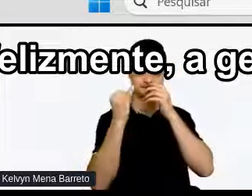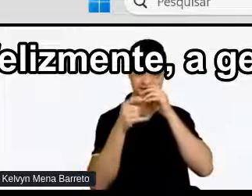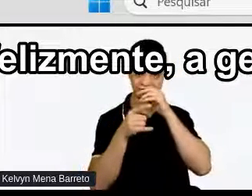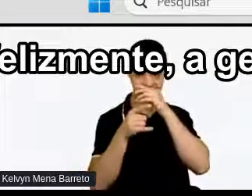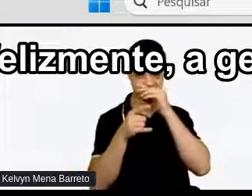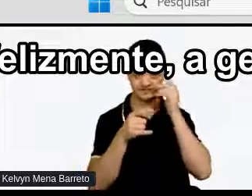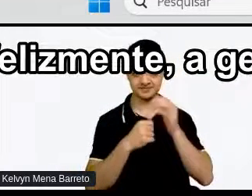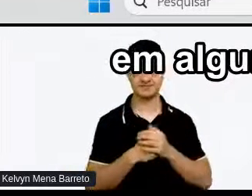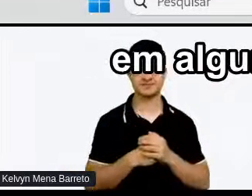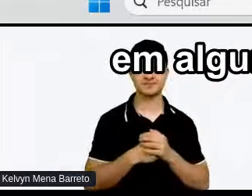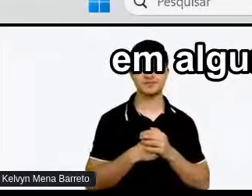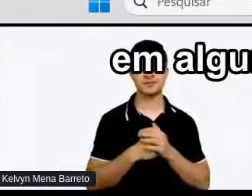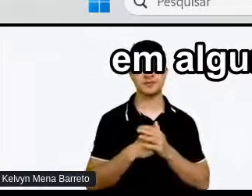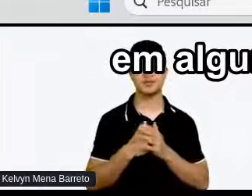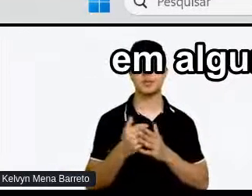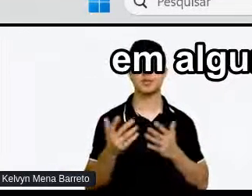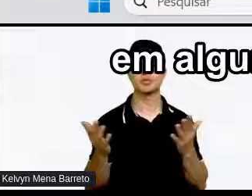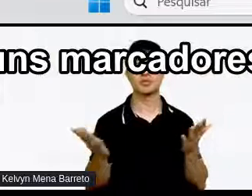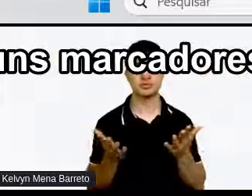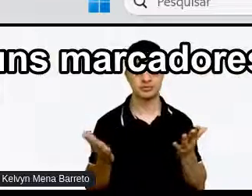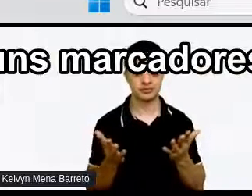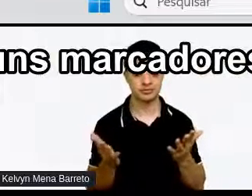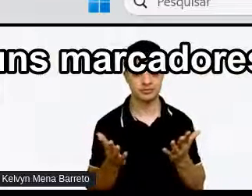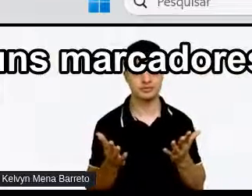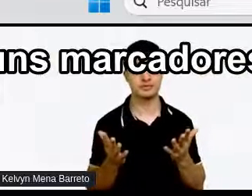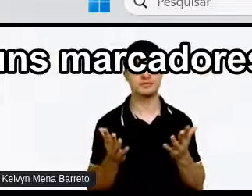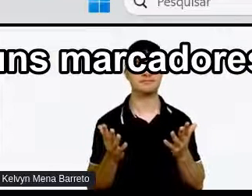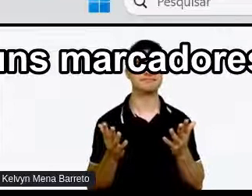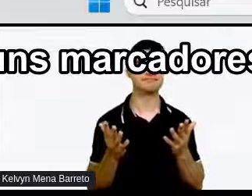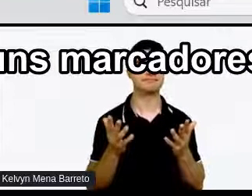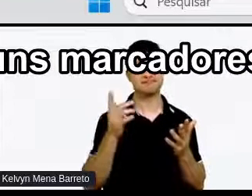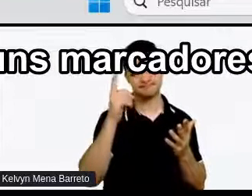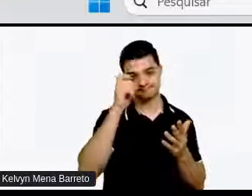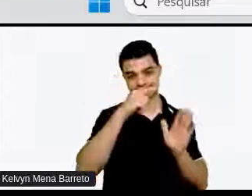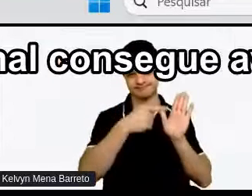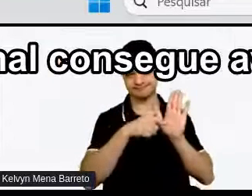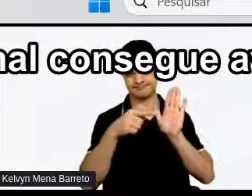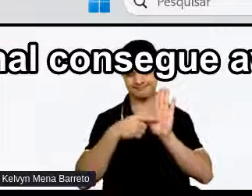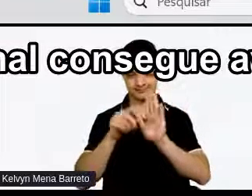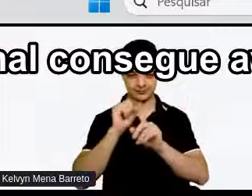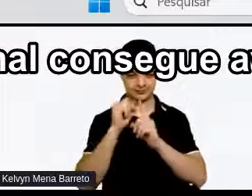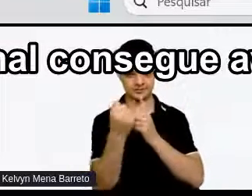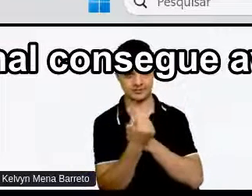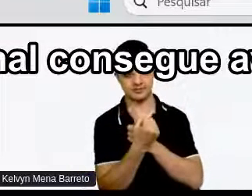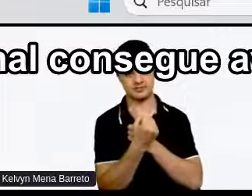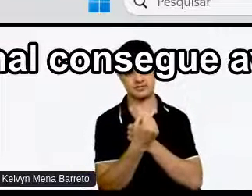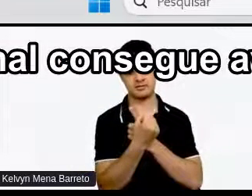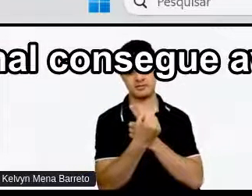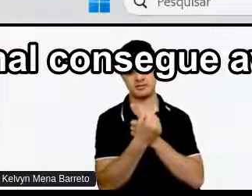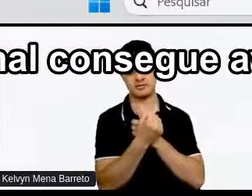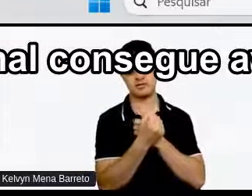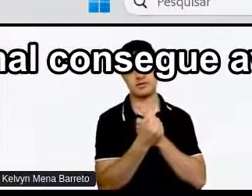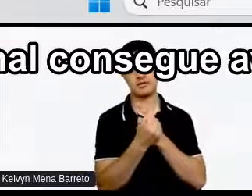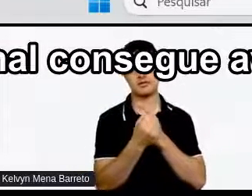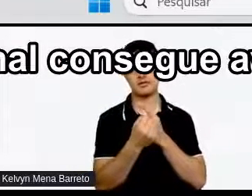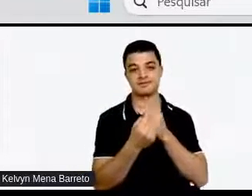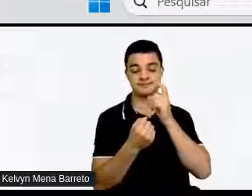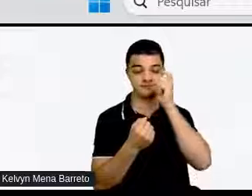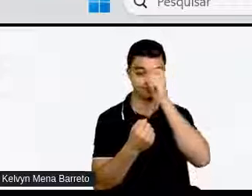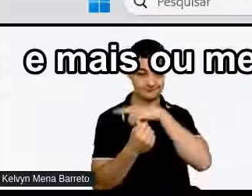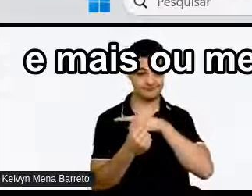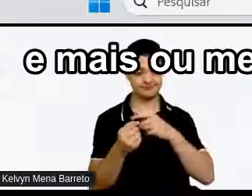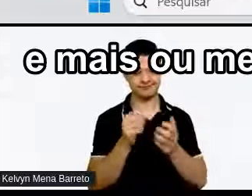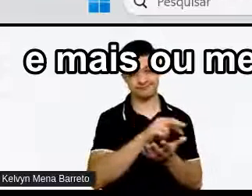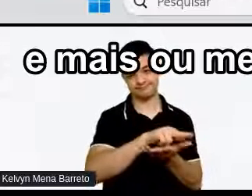mal consegue avançar Em alguns recortes Alguns marcadores sociais Da diferença A gente mal consegue avançar Na diversidade em si